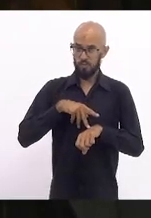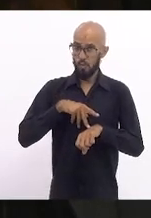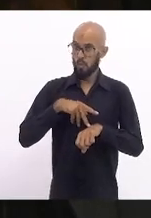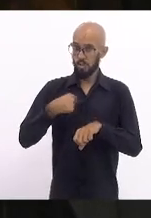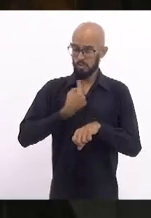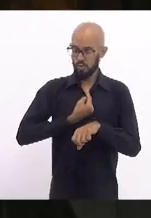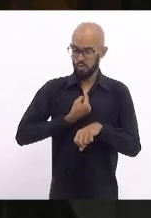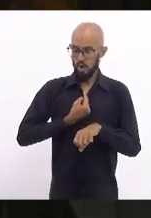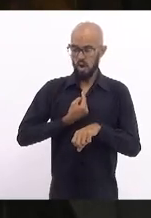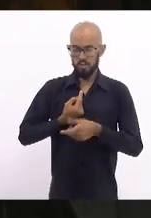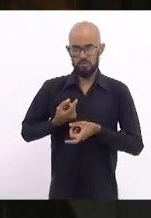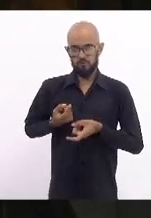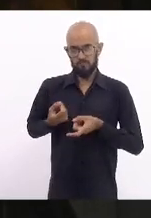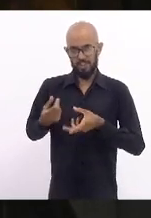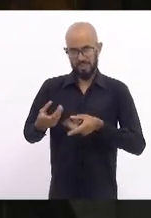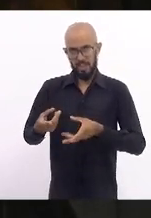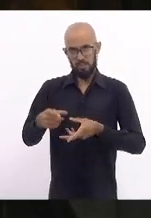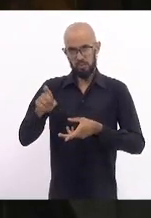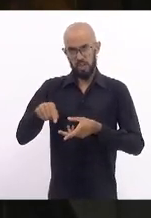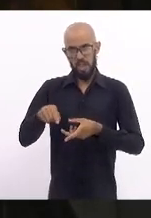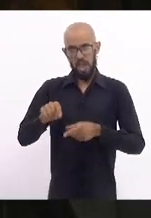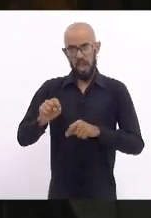são os grãos.